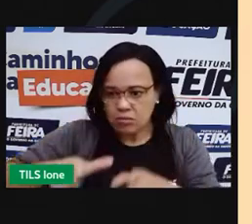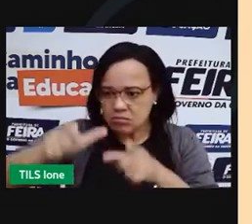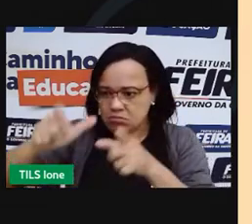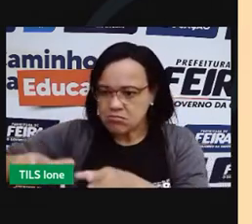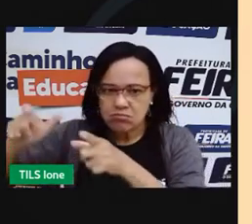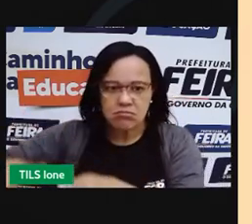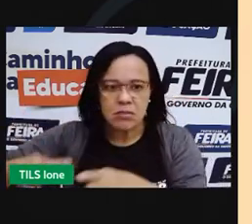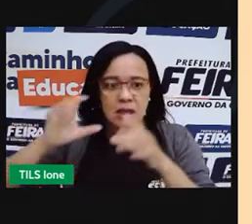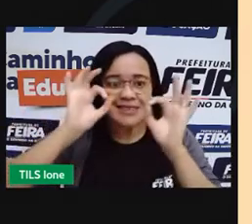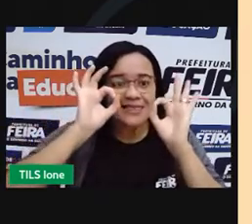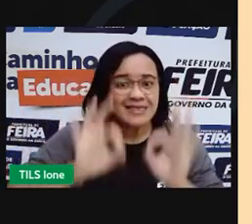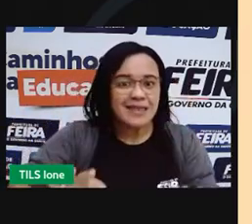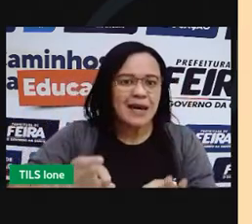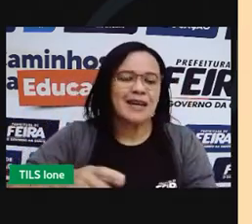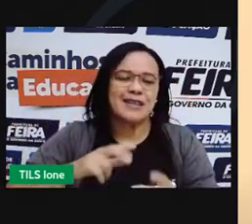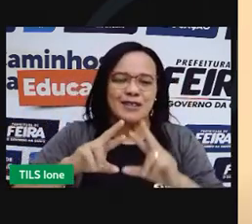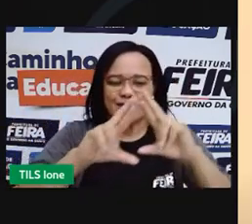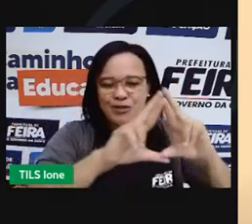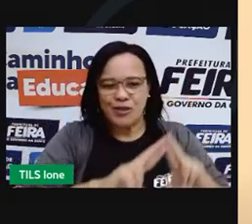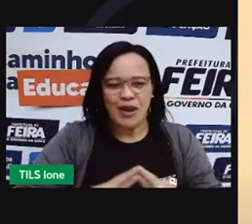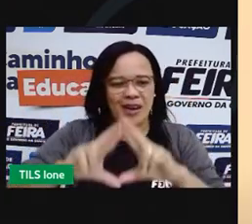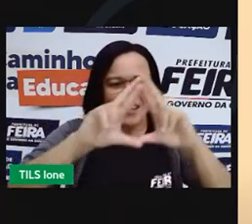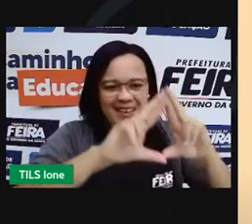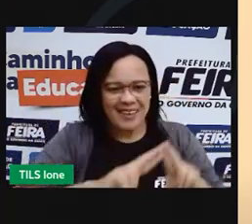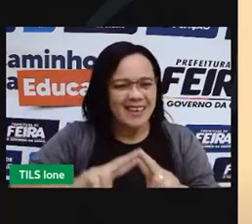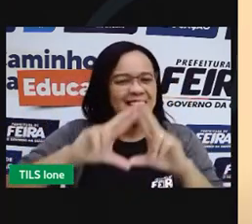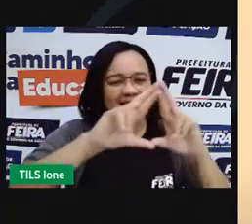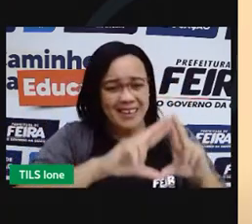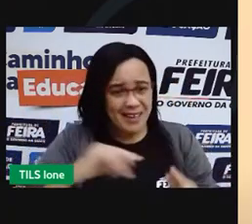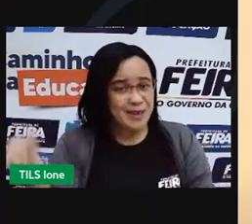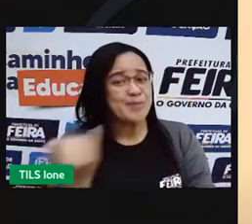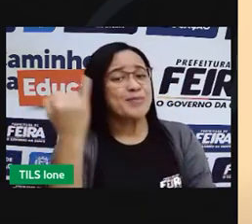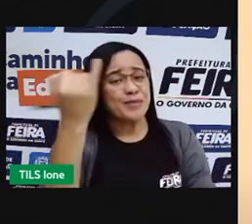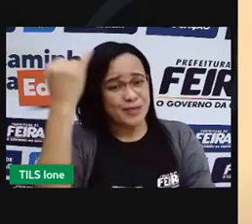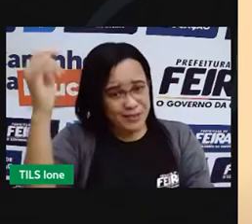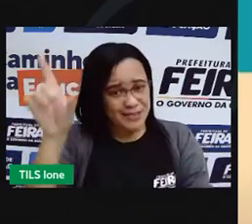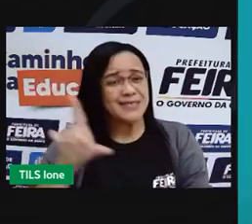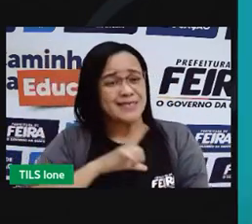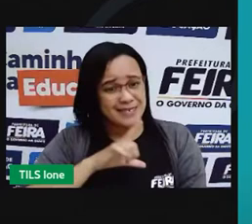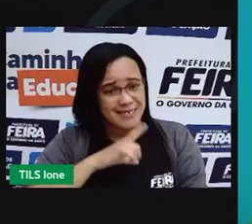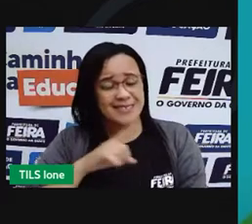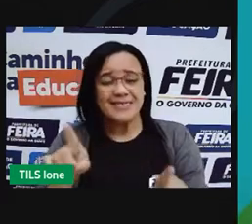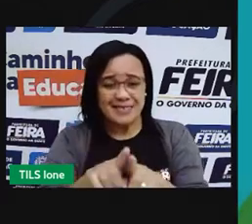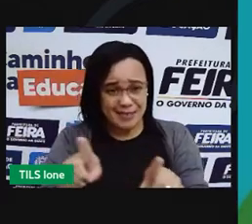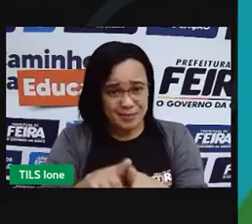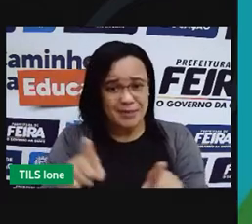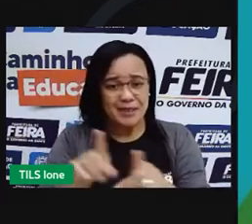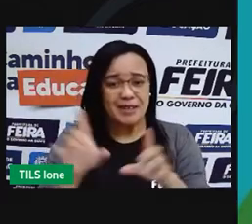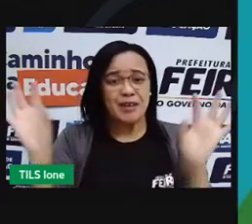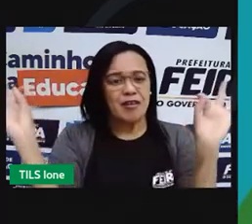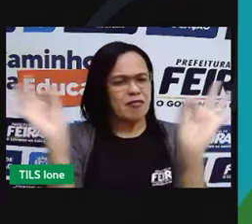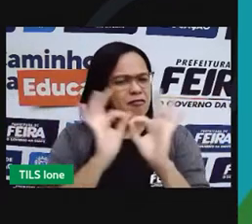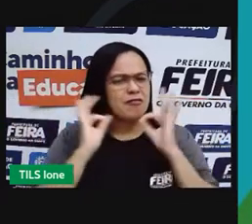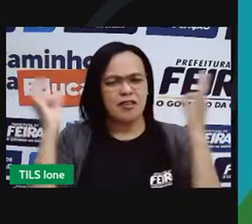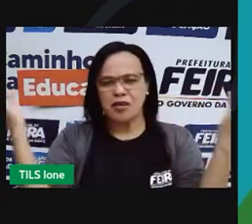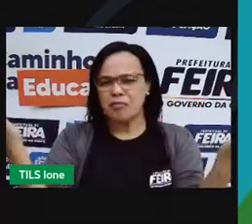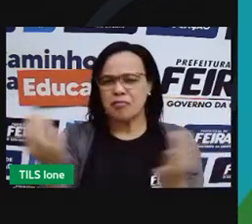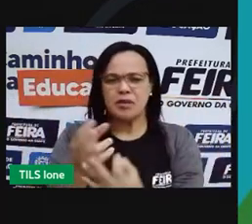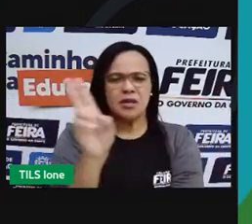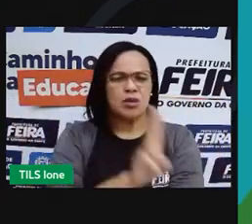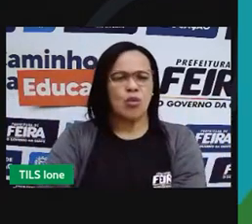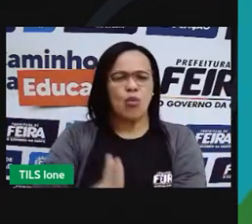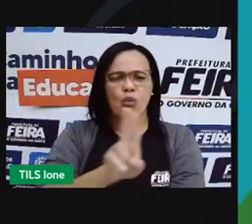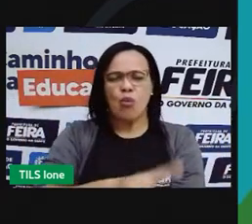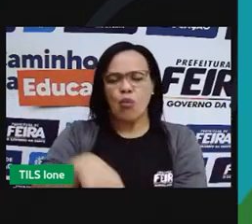avaliarem o impacto que cada produto consumido causava em nossas vidas. Com toda a família conscientizada, algo